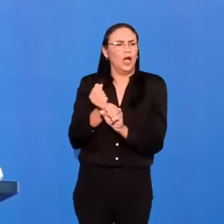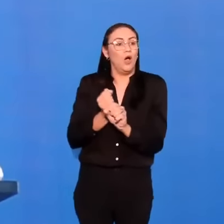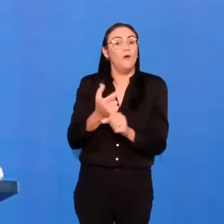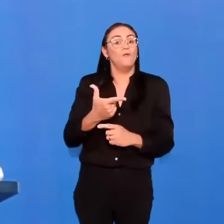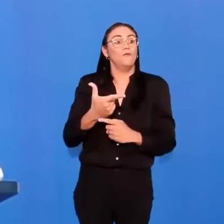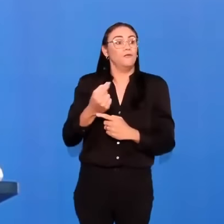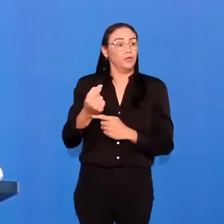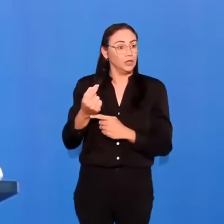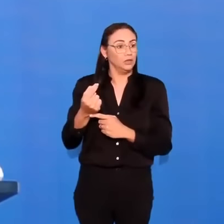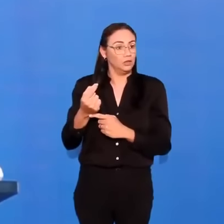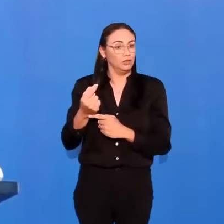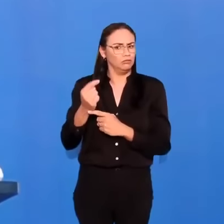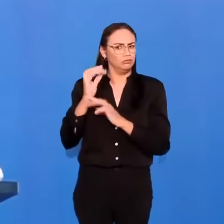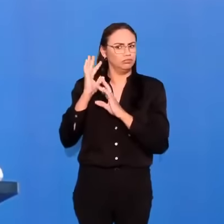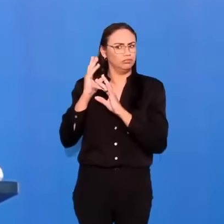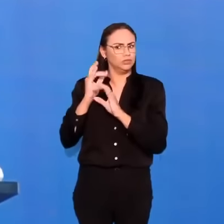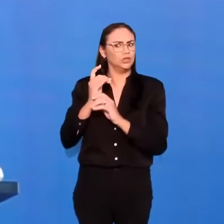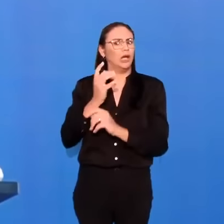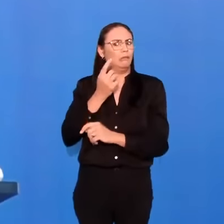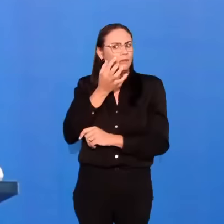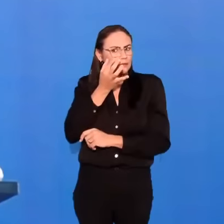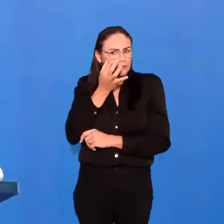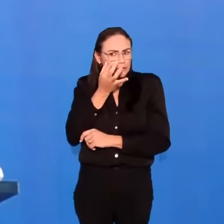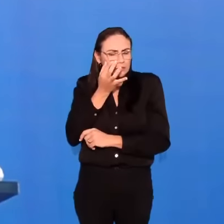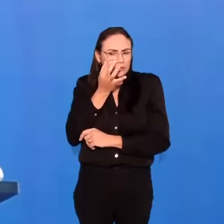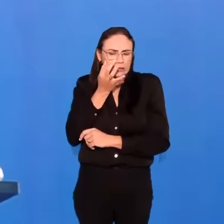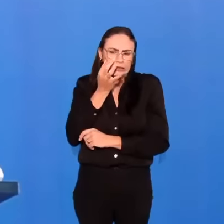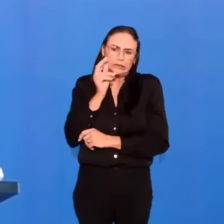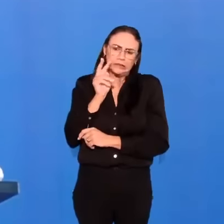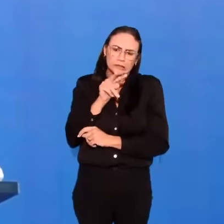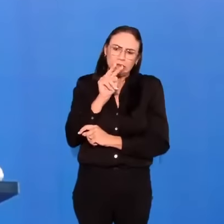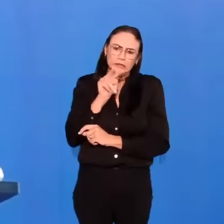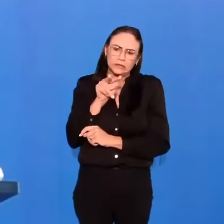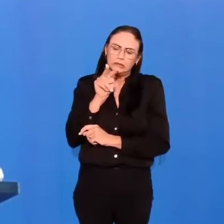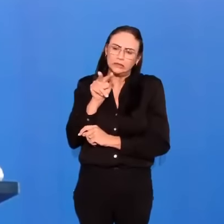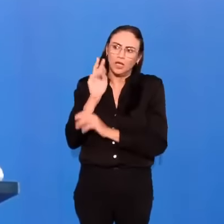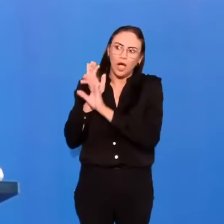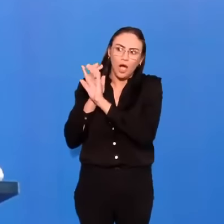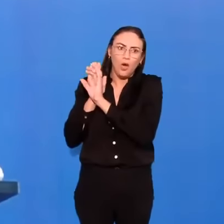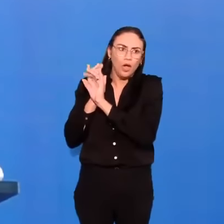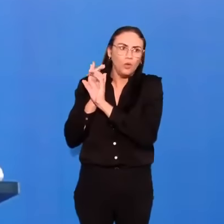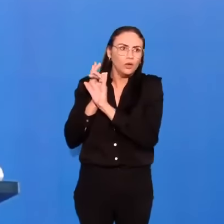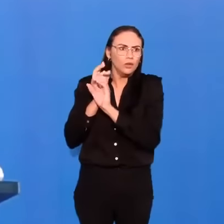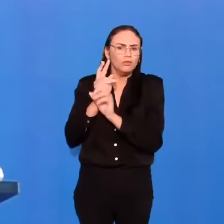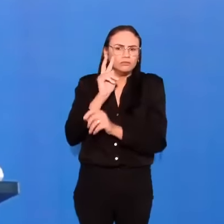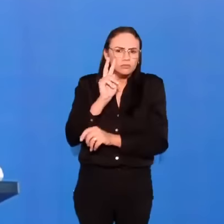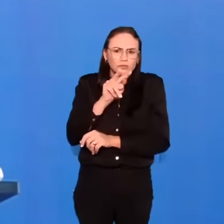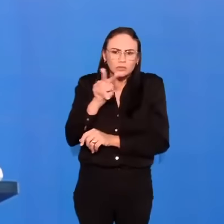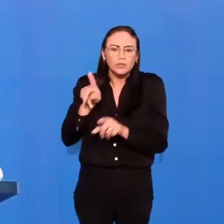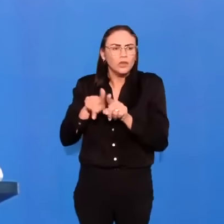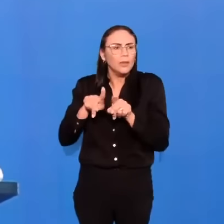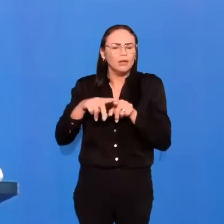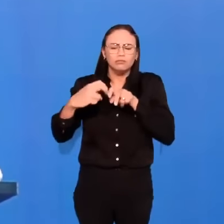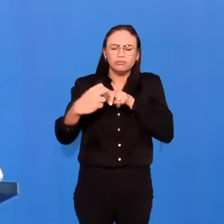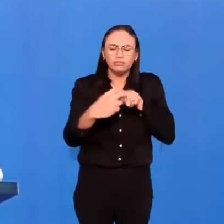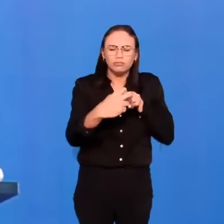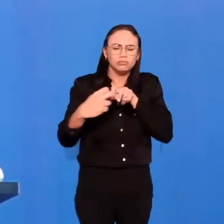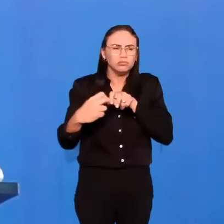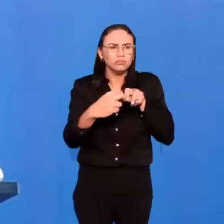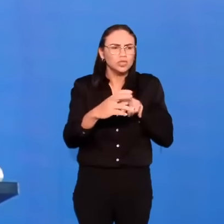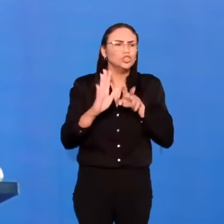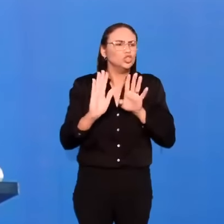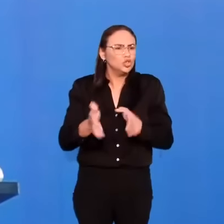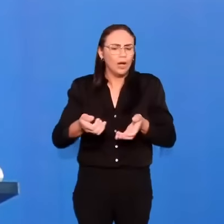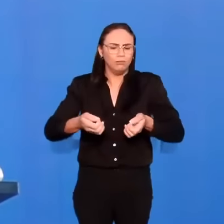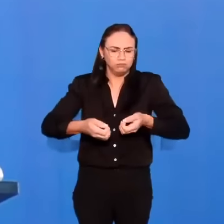O que eu venho testemunhando, o que eu venho vendo e ouvindo, porque eu conheço os corredores